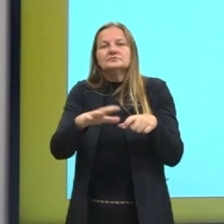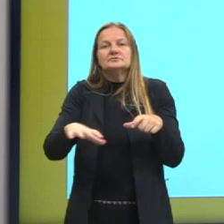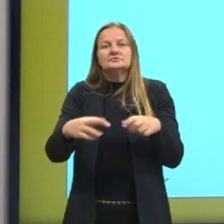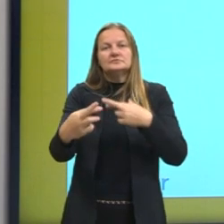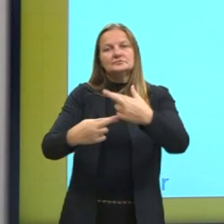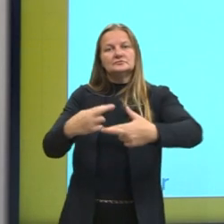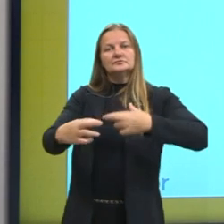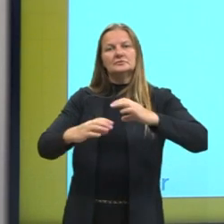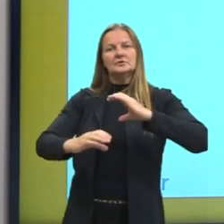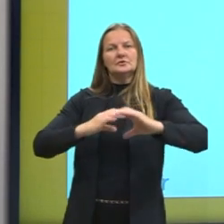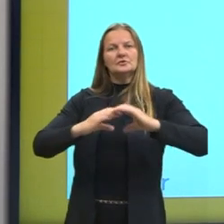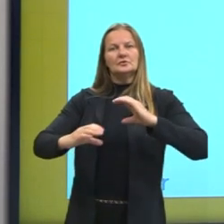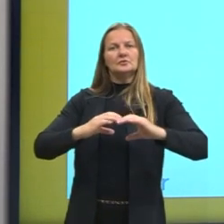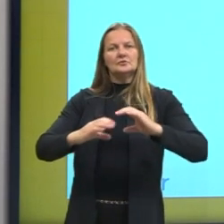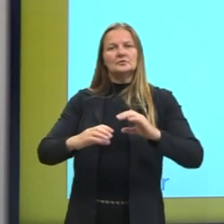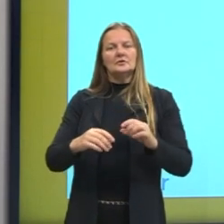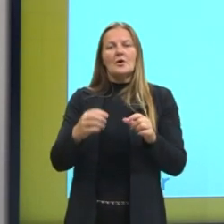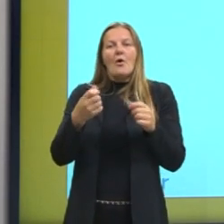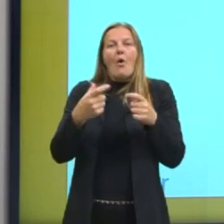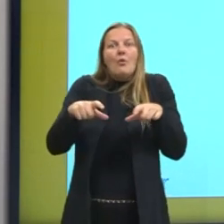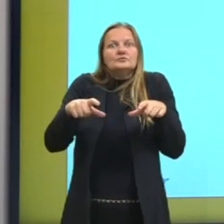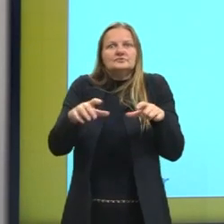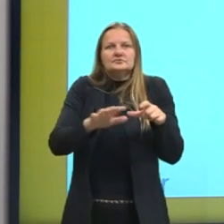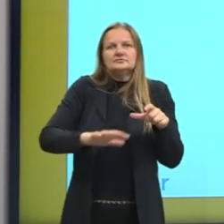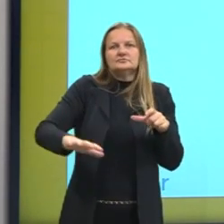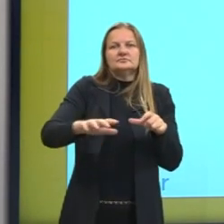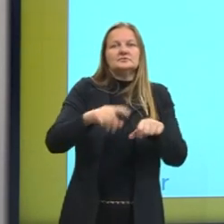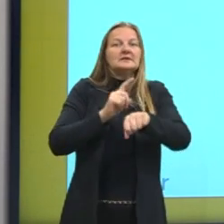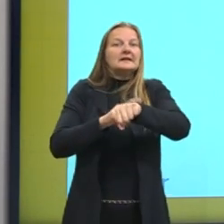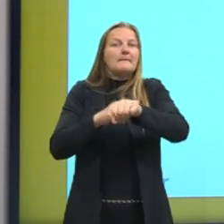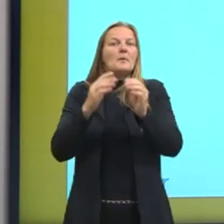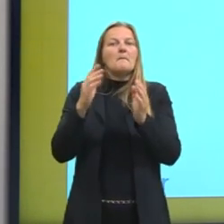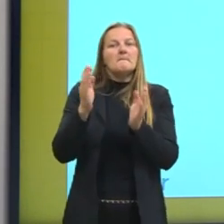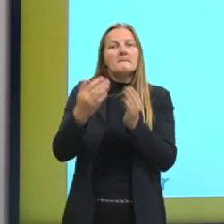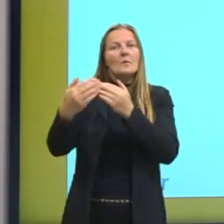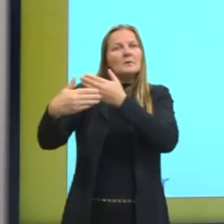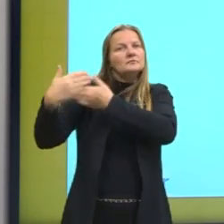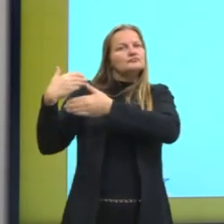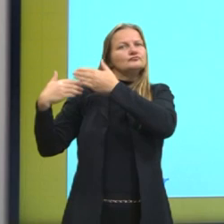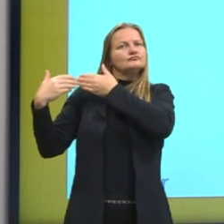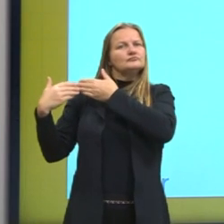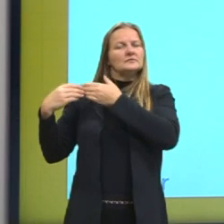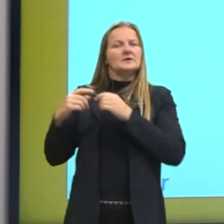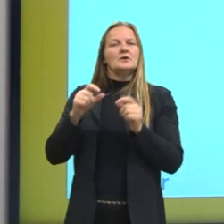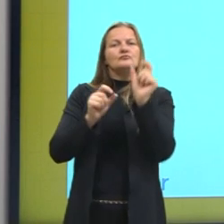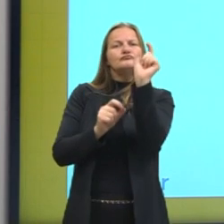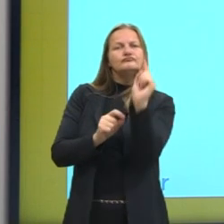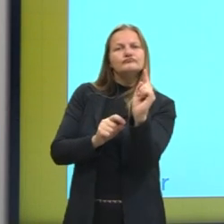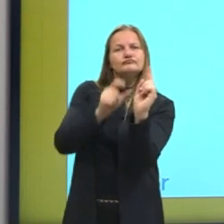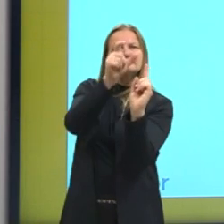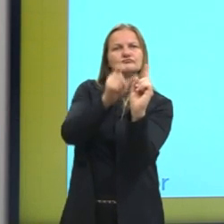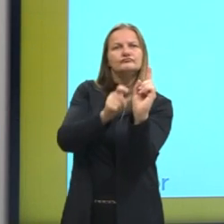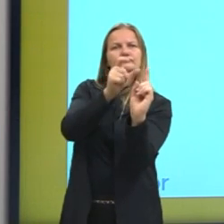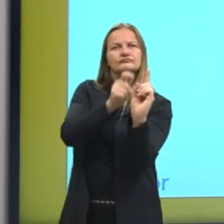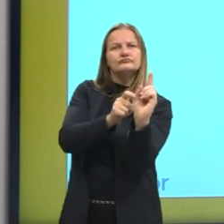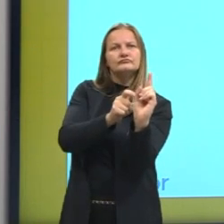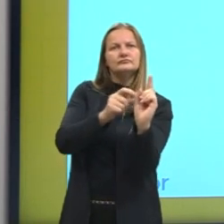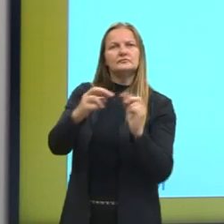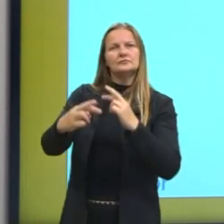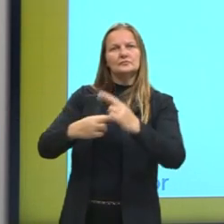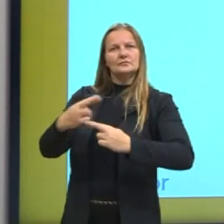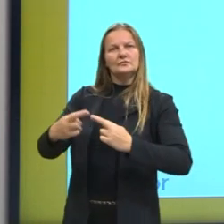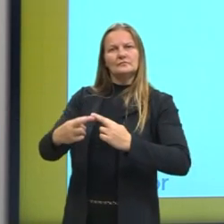relacionada com um espaço e um tempo específico. Vai ter participantes que estabelecem entre eles